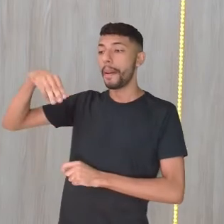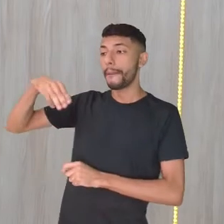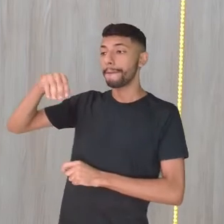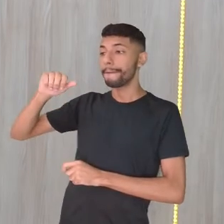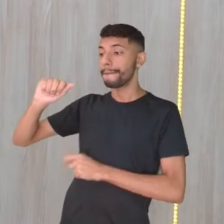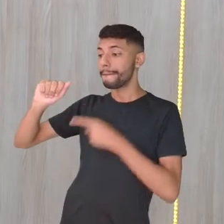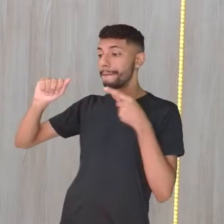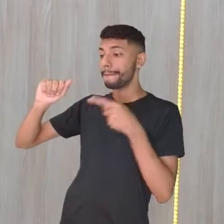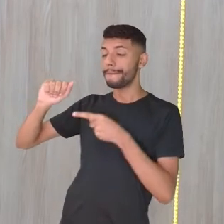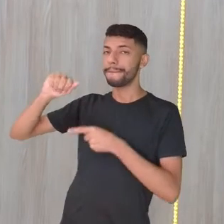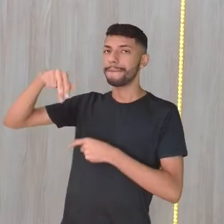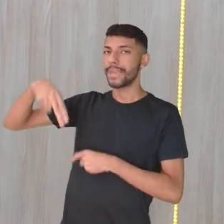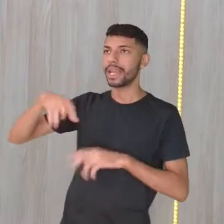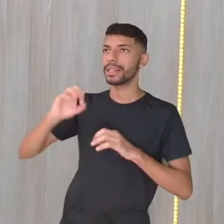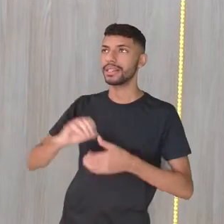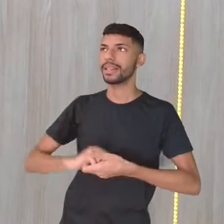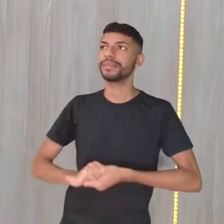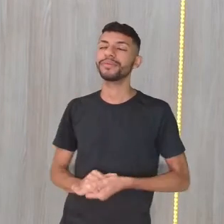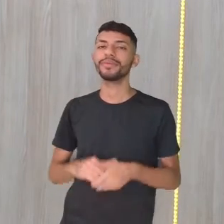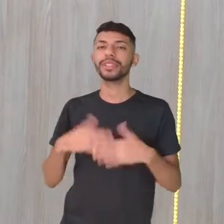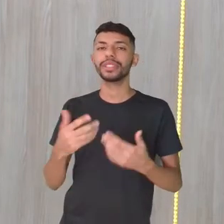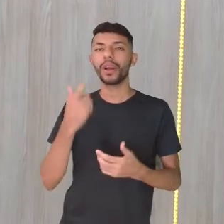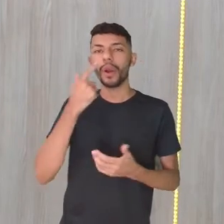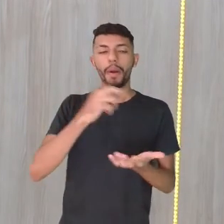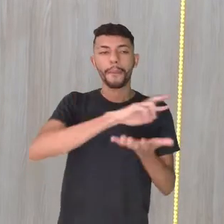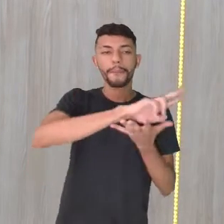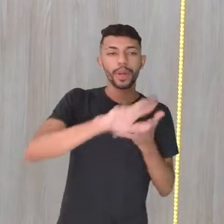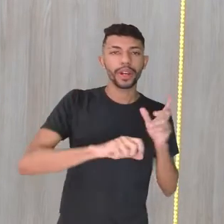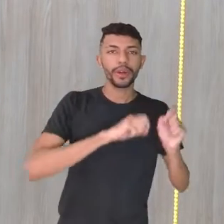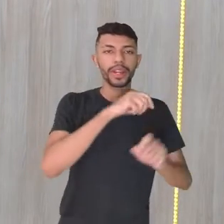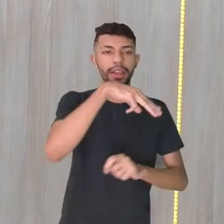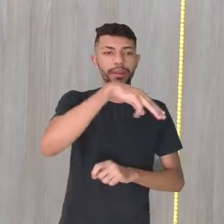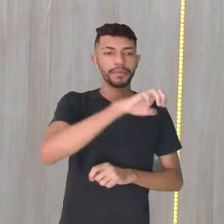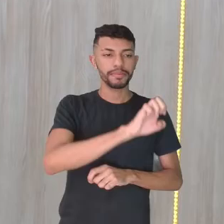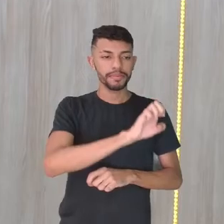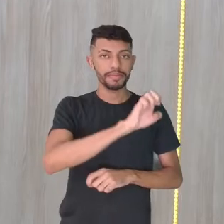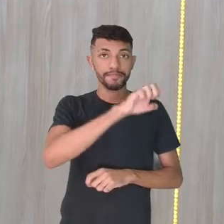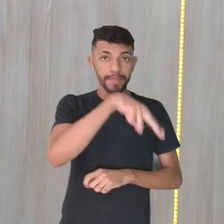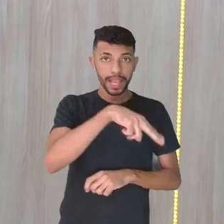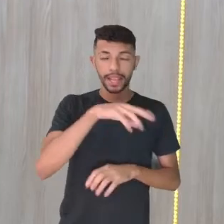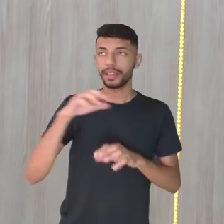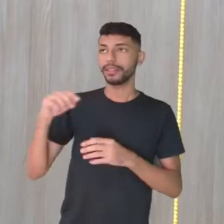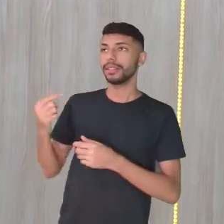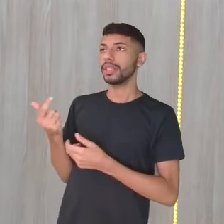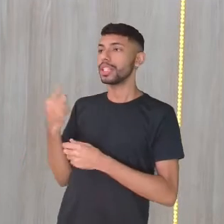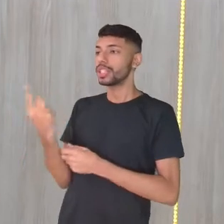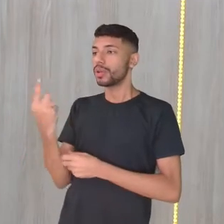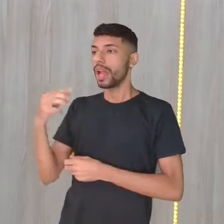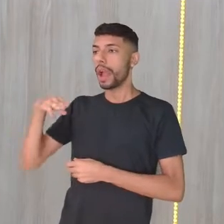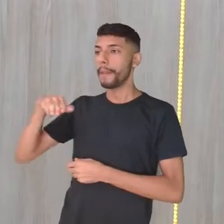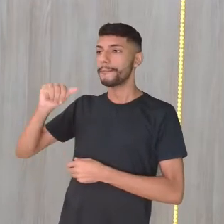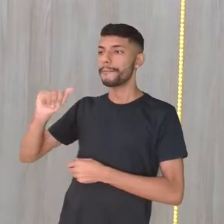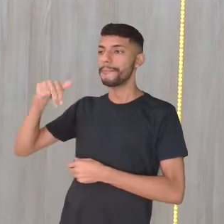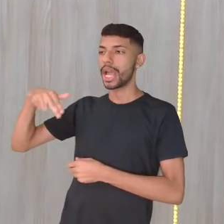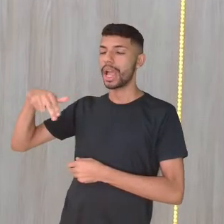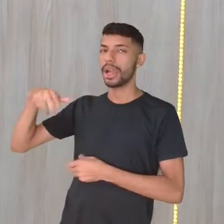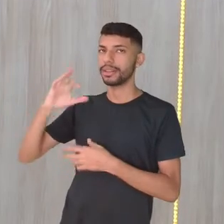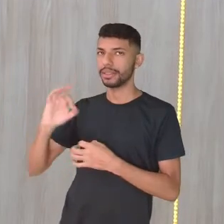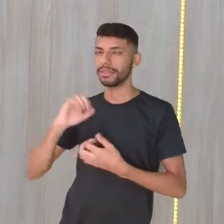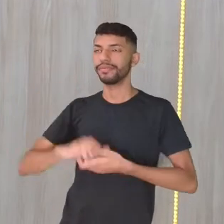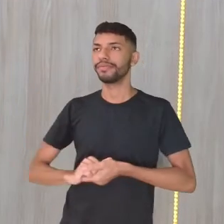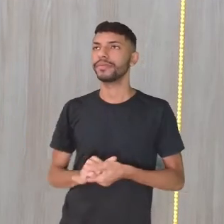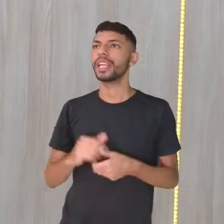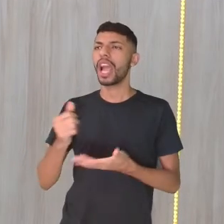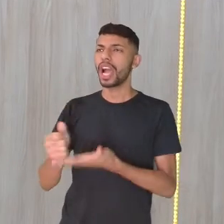do X-Main. Então, o plural é man, singular, man. Tá? Essa informação ajuda bastante pra gente